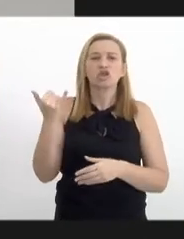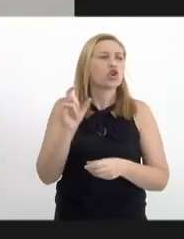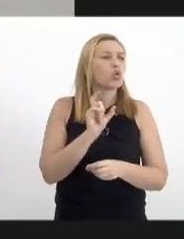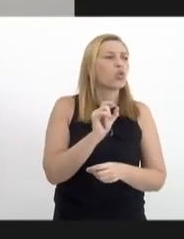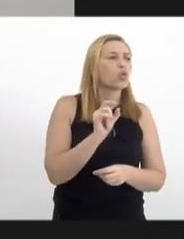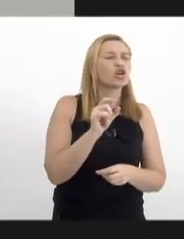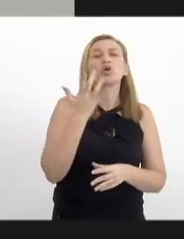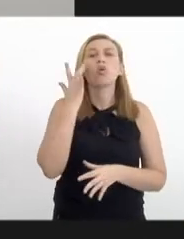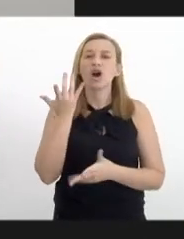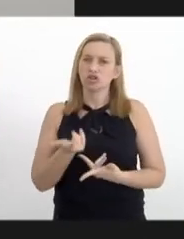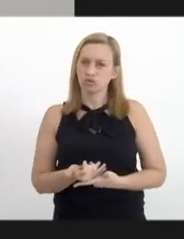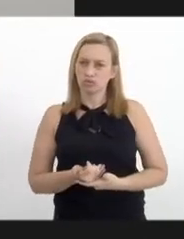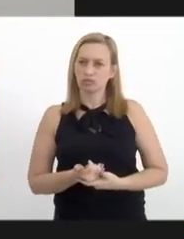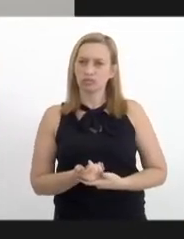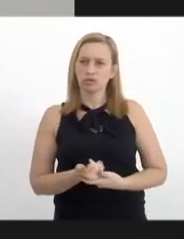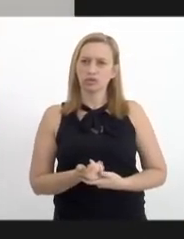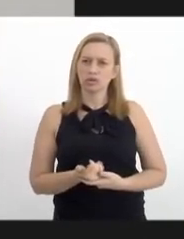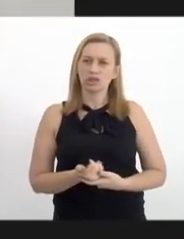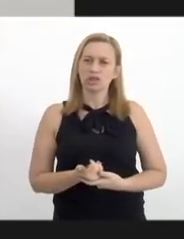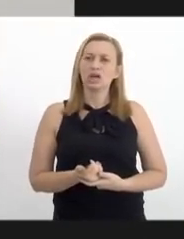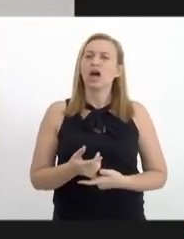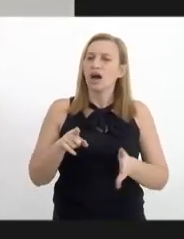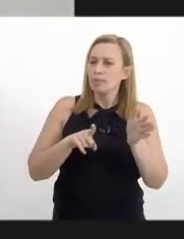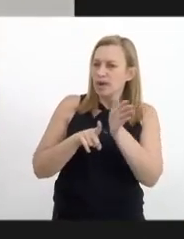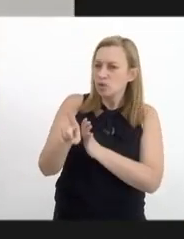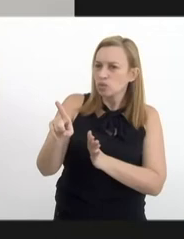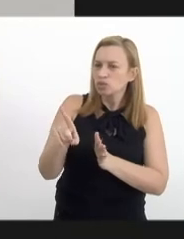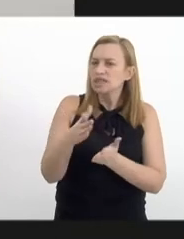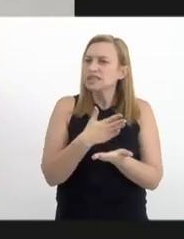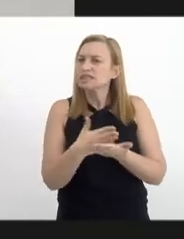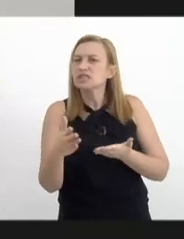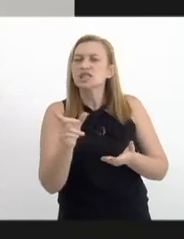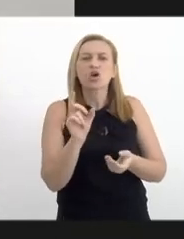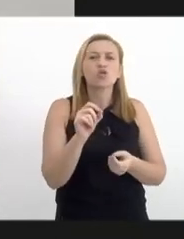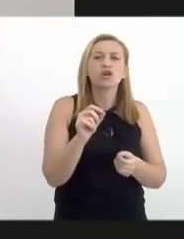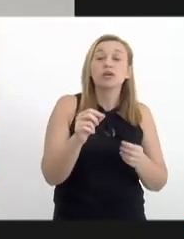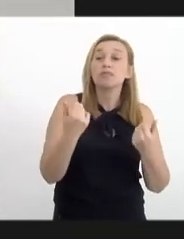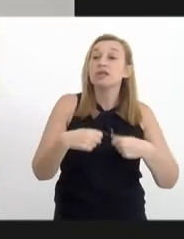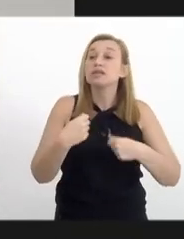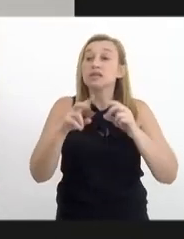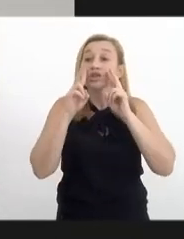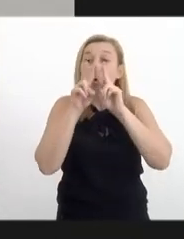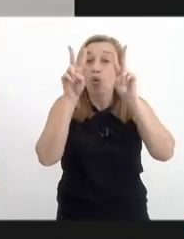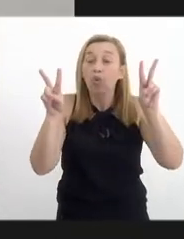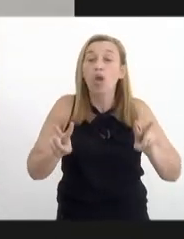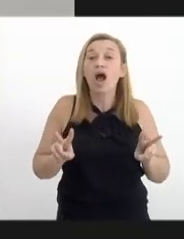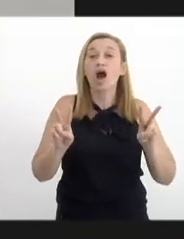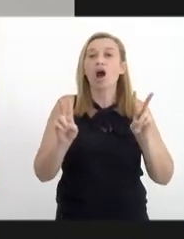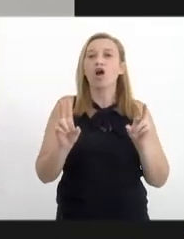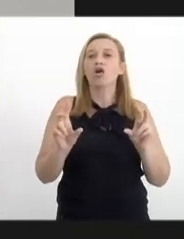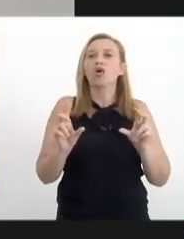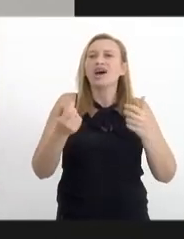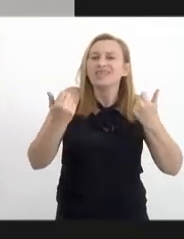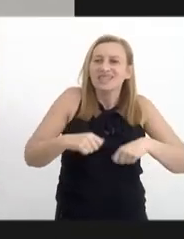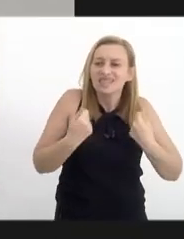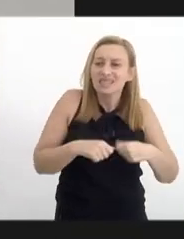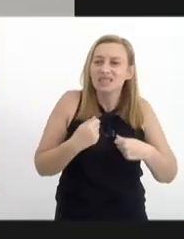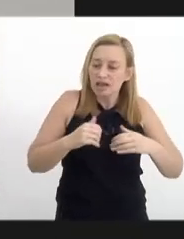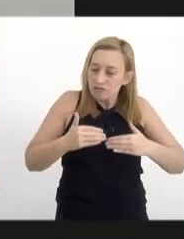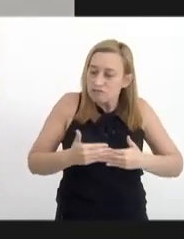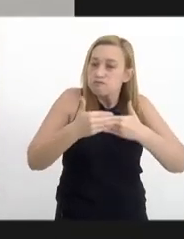eu acho que a gente, considerando aí a pergunta inicial de que a gente precisa olhar, o que é que está com a necessidade de